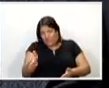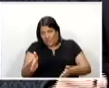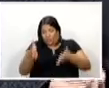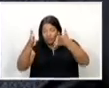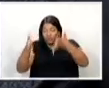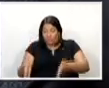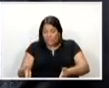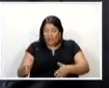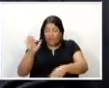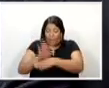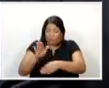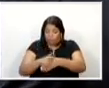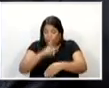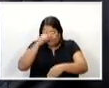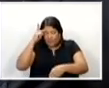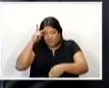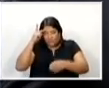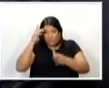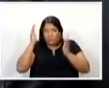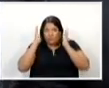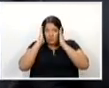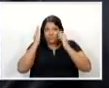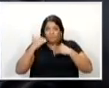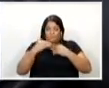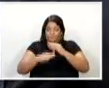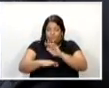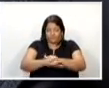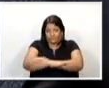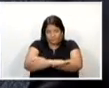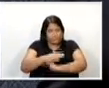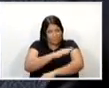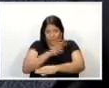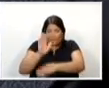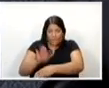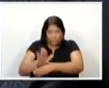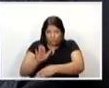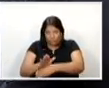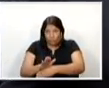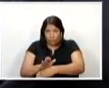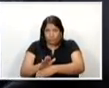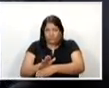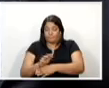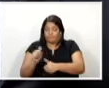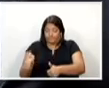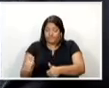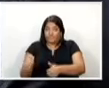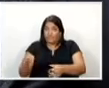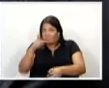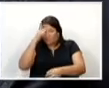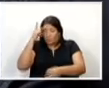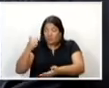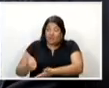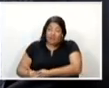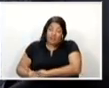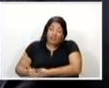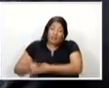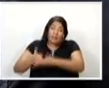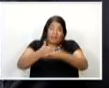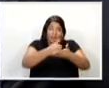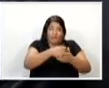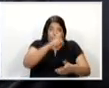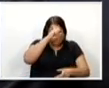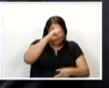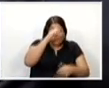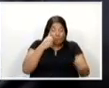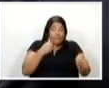local, ela socorre aquela pessoa e mobiliza, enfim, toma as providências que têm que ser tomadas e socorre aquela pessoa para o hospital, para o pronto-socorro mais